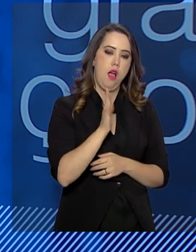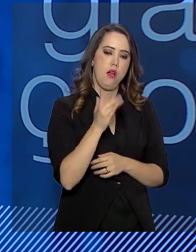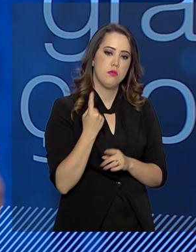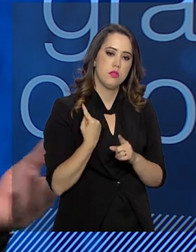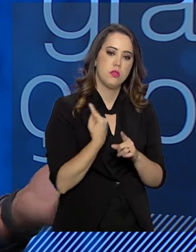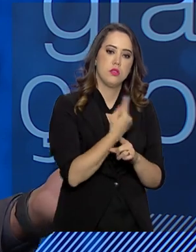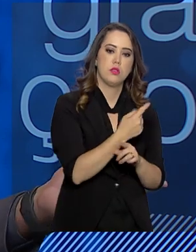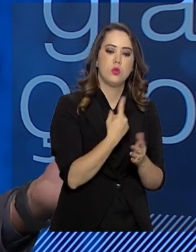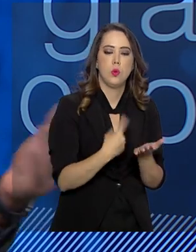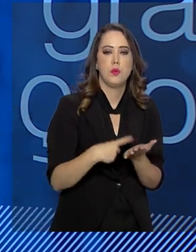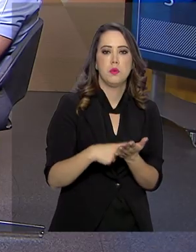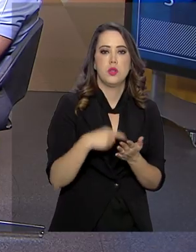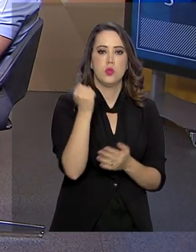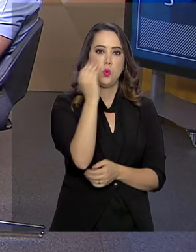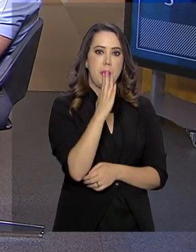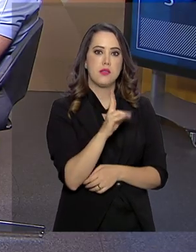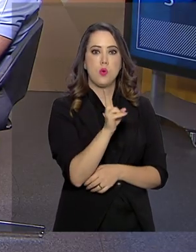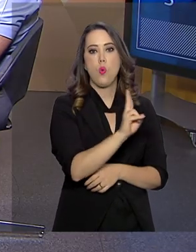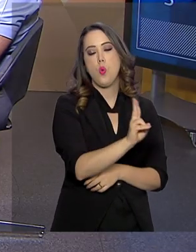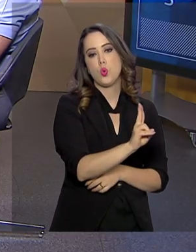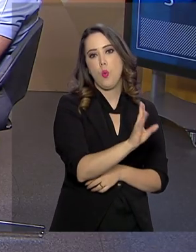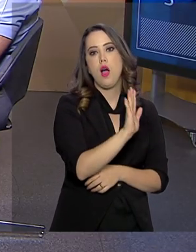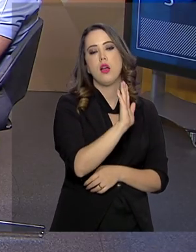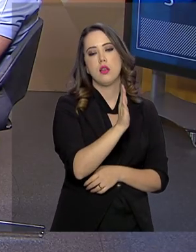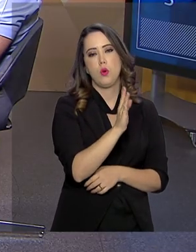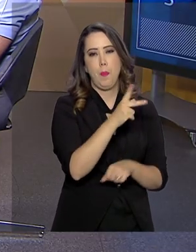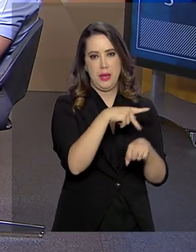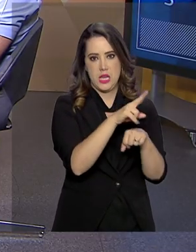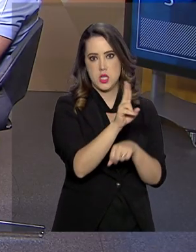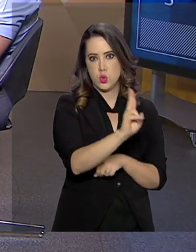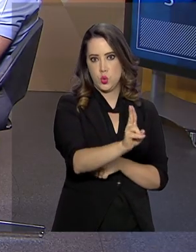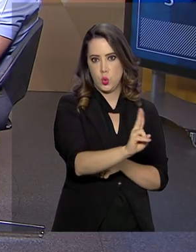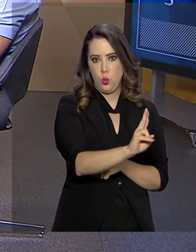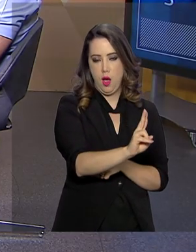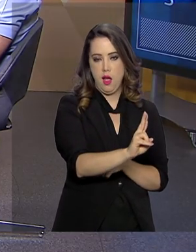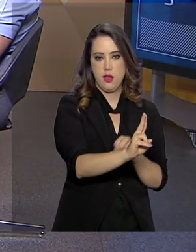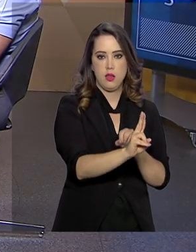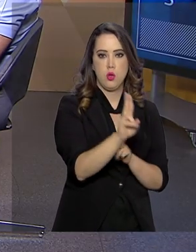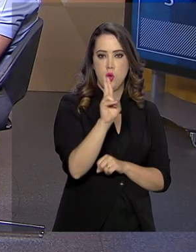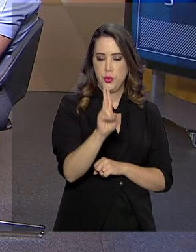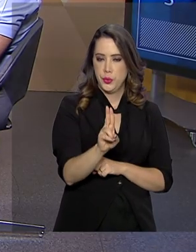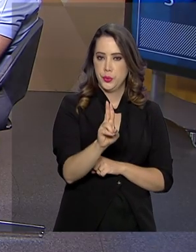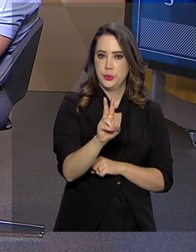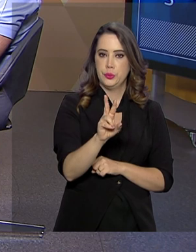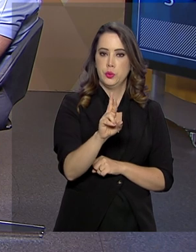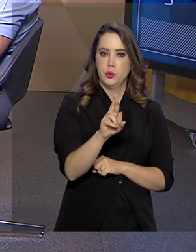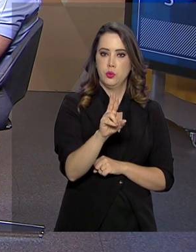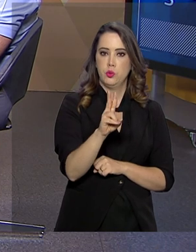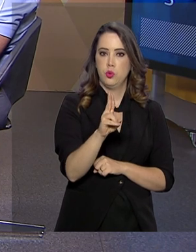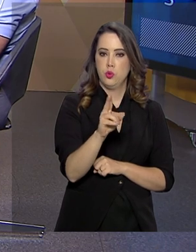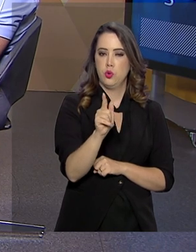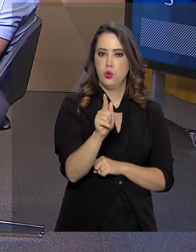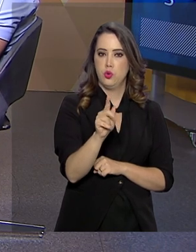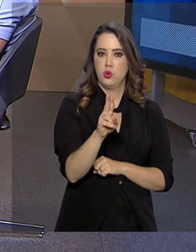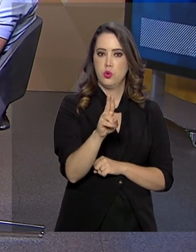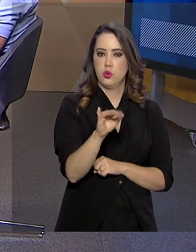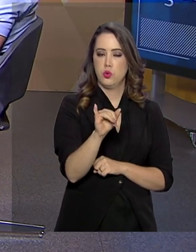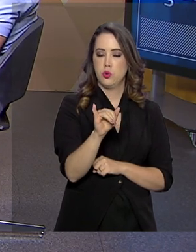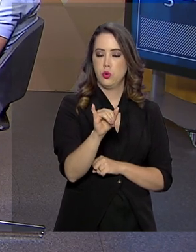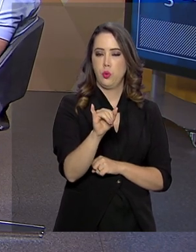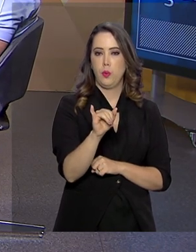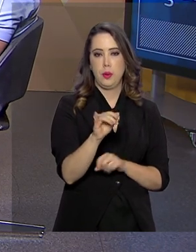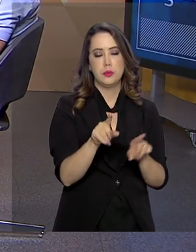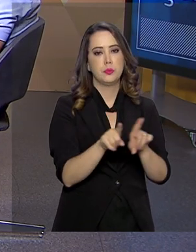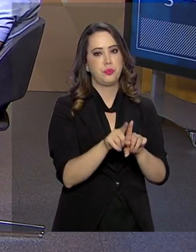de um acordo do Brasil com o Uruguai, mas o fato é que está se trabalhando, possibilidade de fazer investigações, de